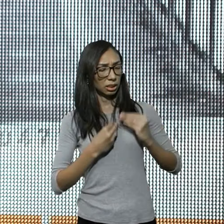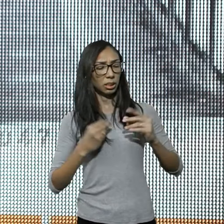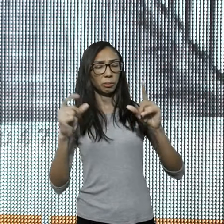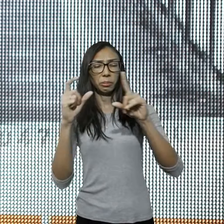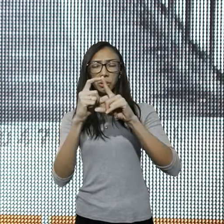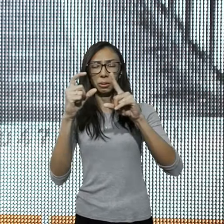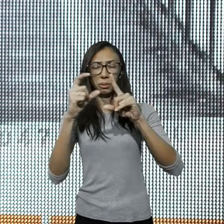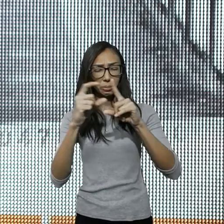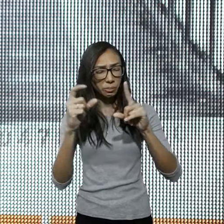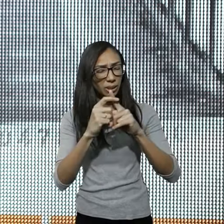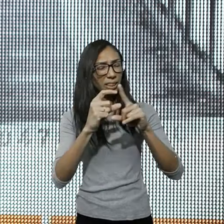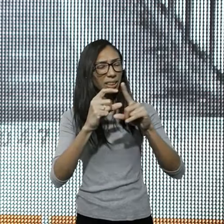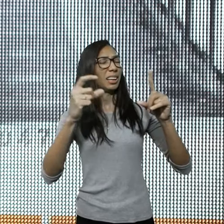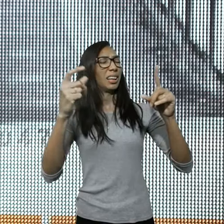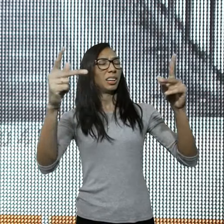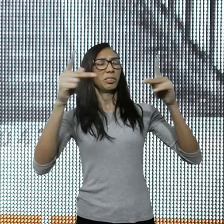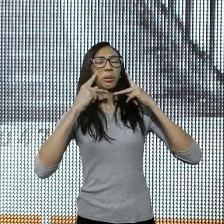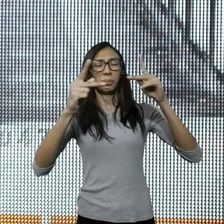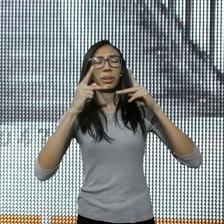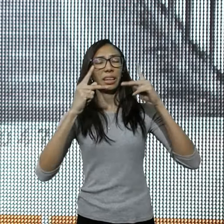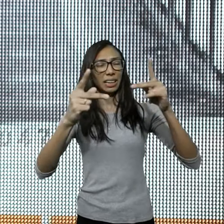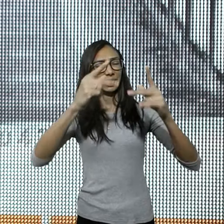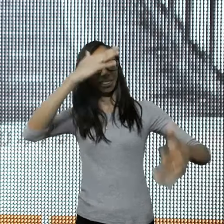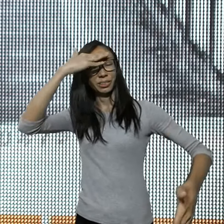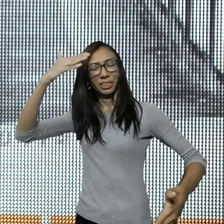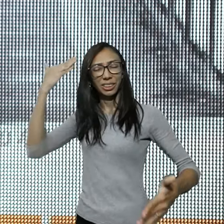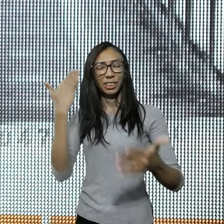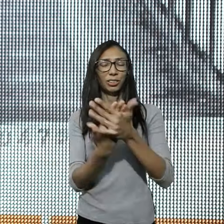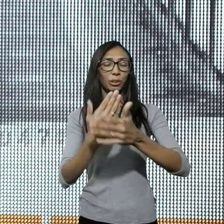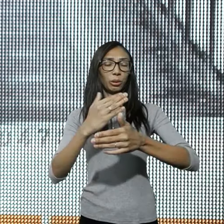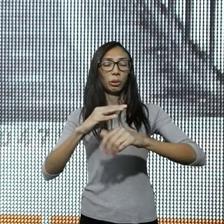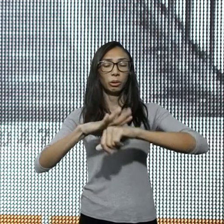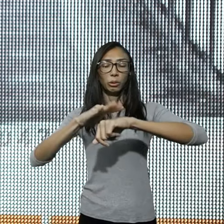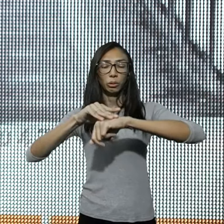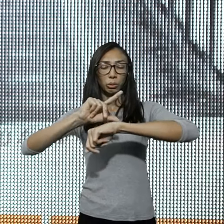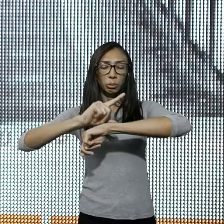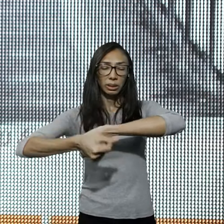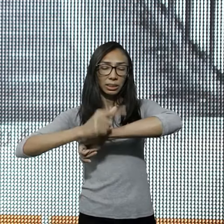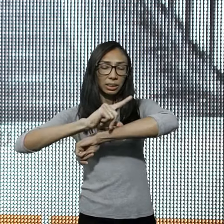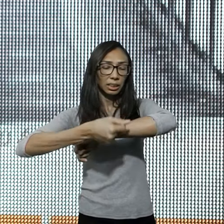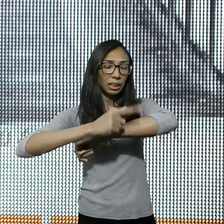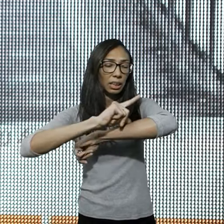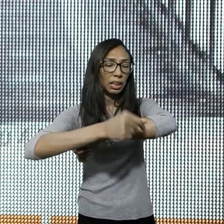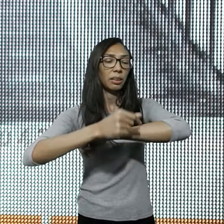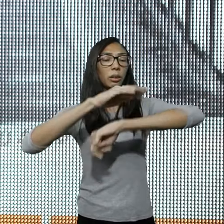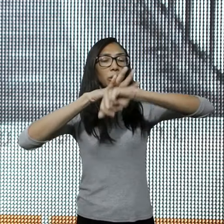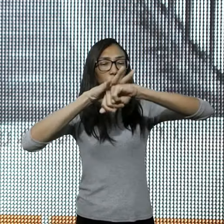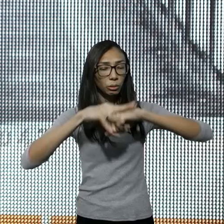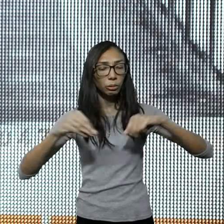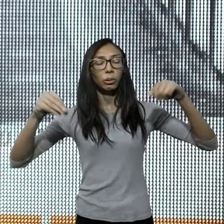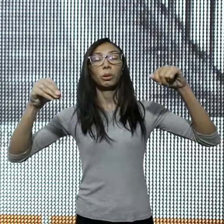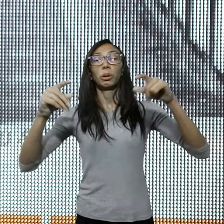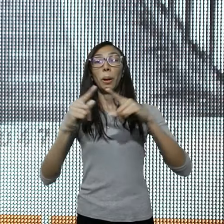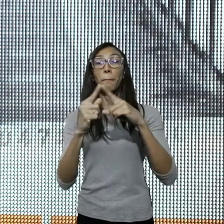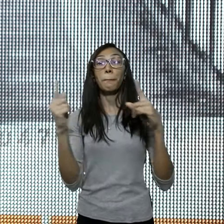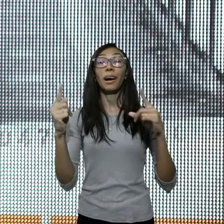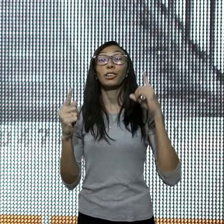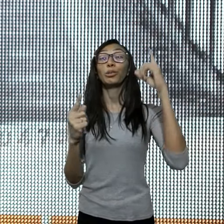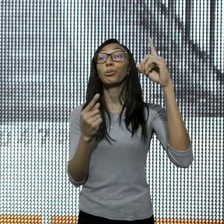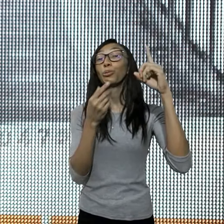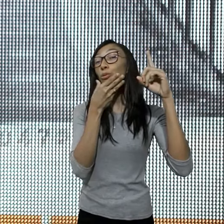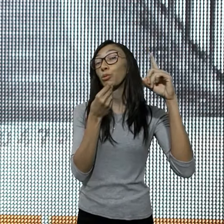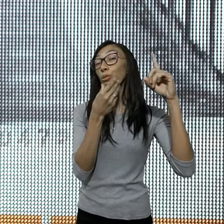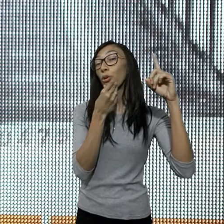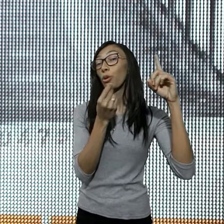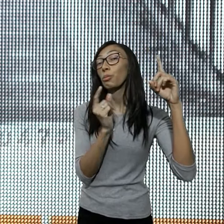palavra, como esses nove, receberam, e foram curados, da sua lepra, mas aquele, que voltou, teve a revelação,